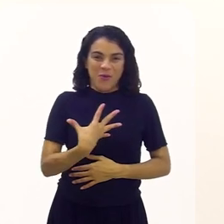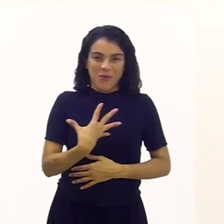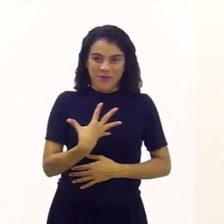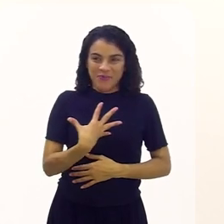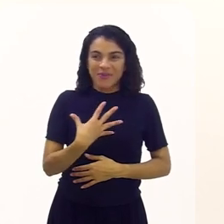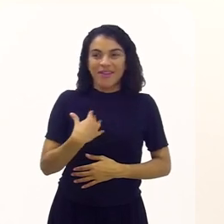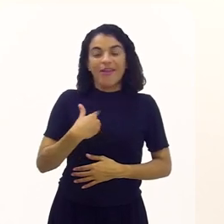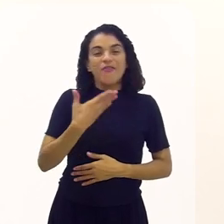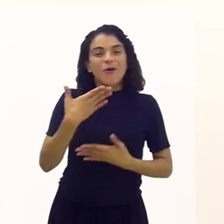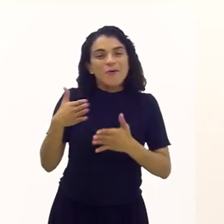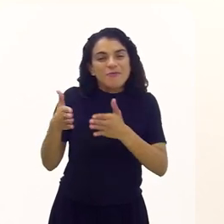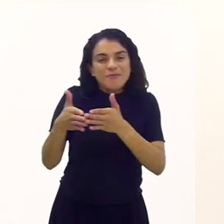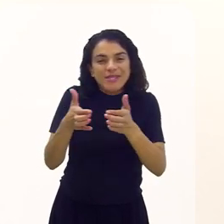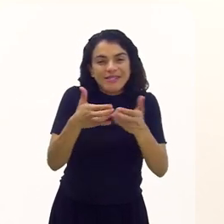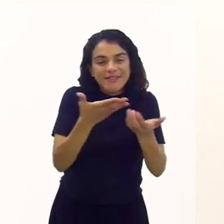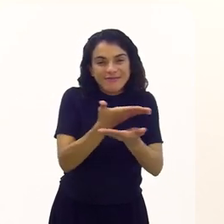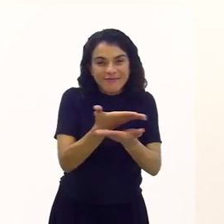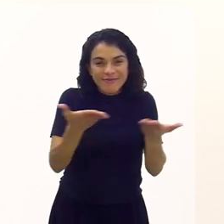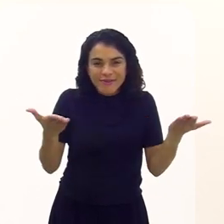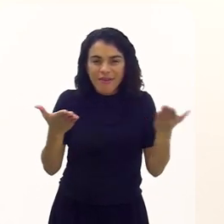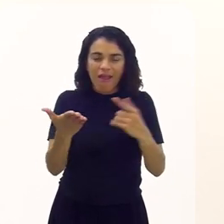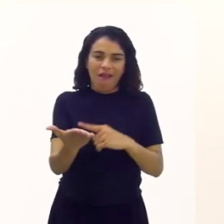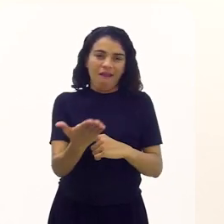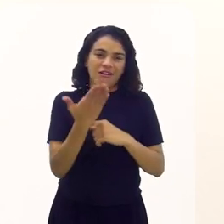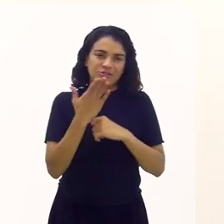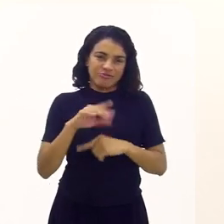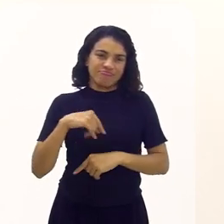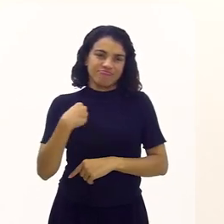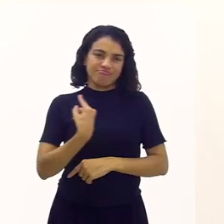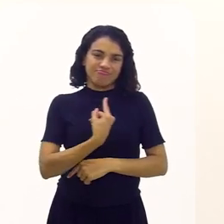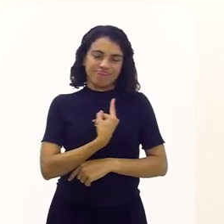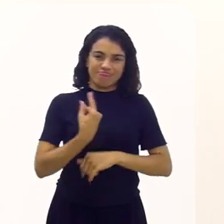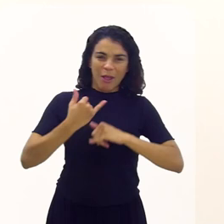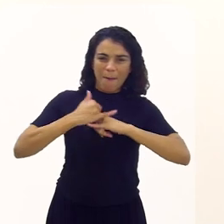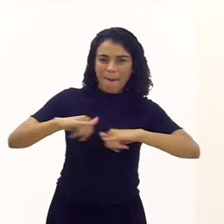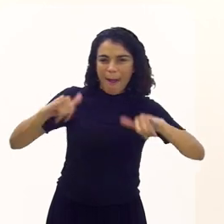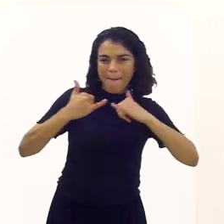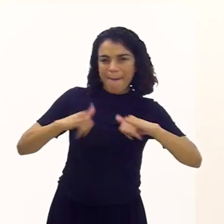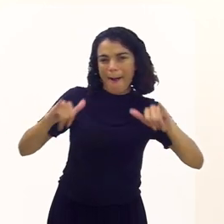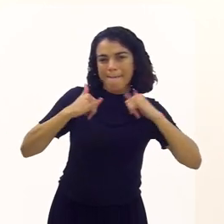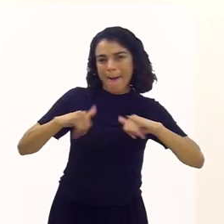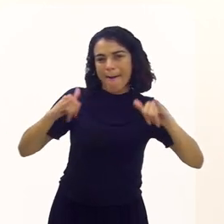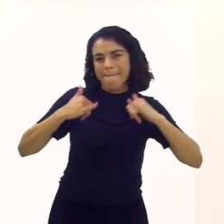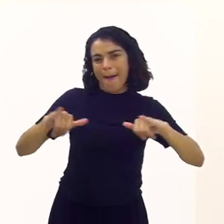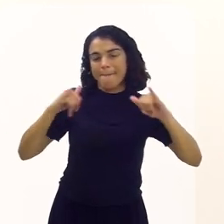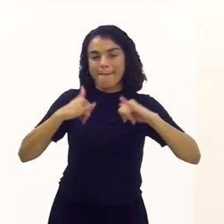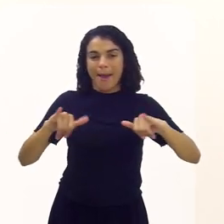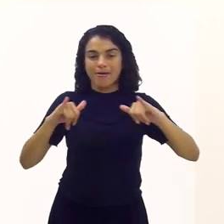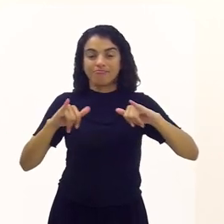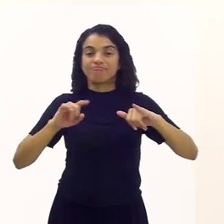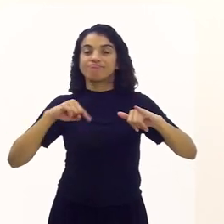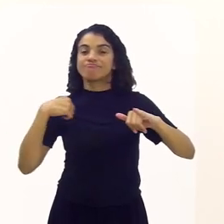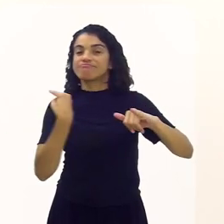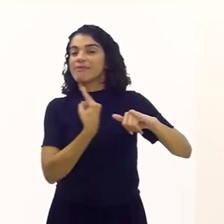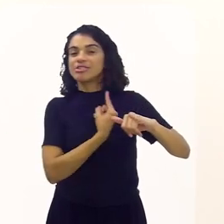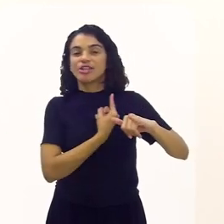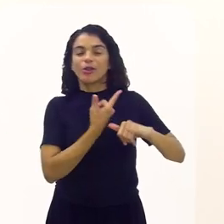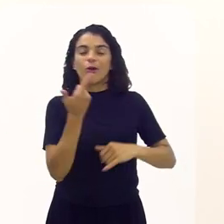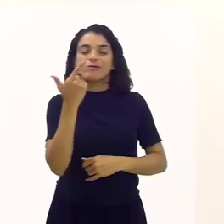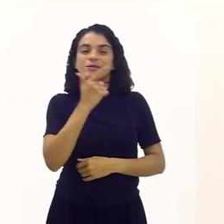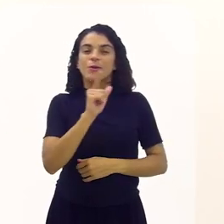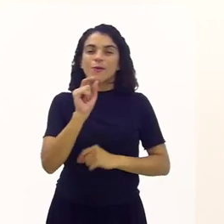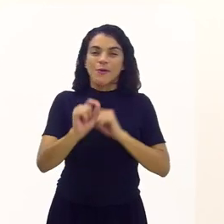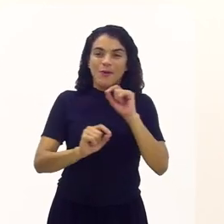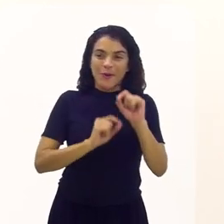muito bom. E vou pedir a todos vocês que nos ajudem a divulgar esse produto para que a